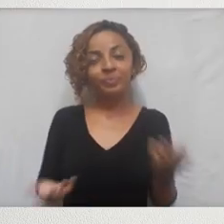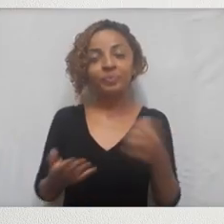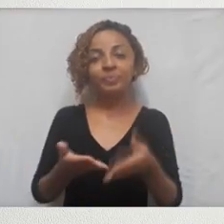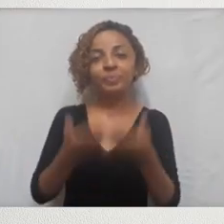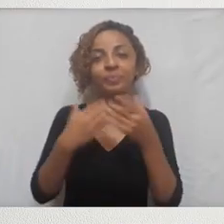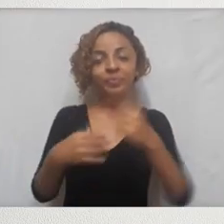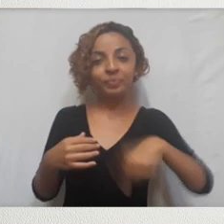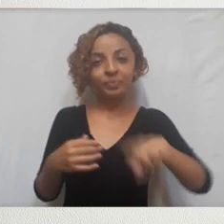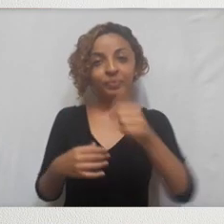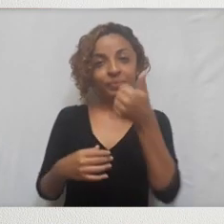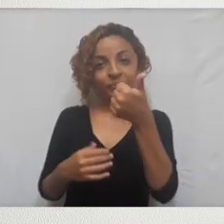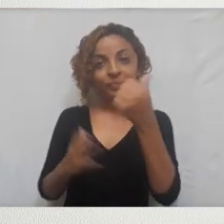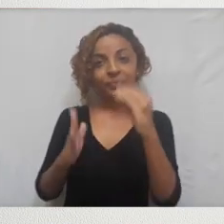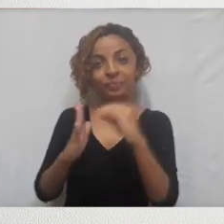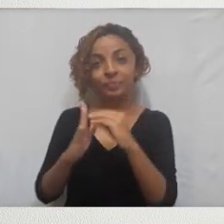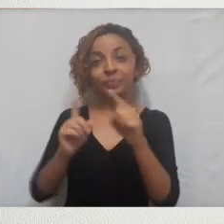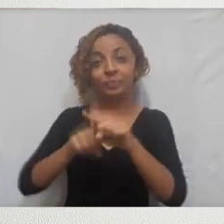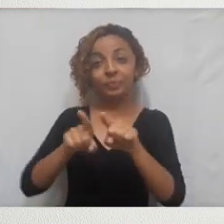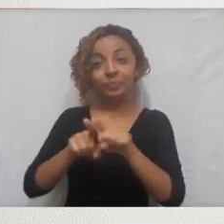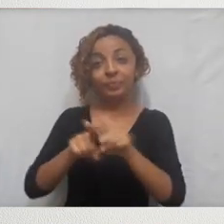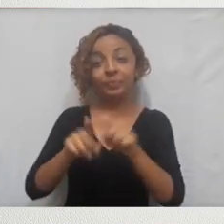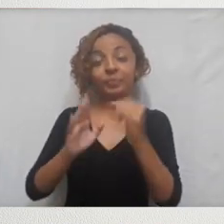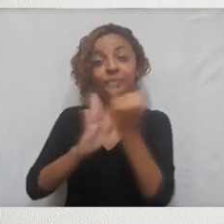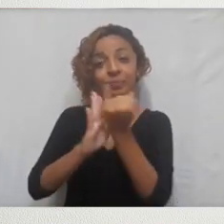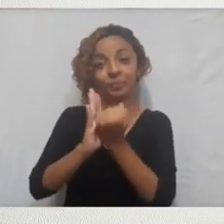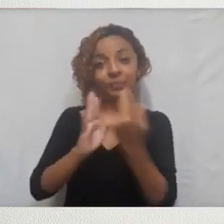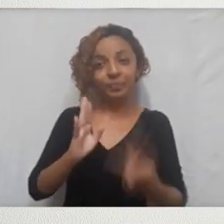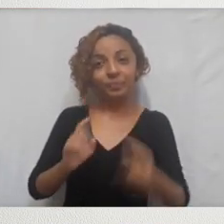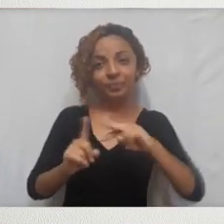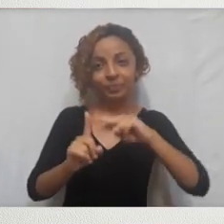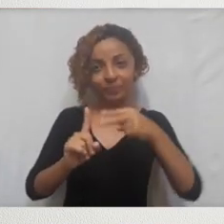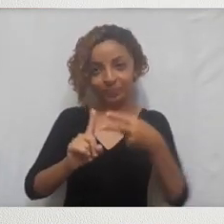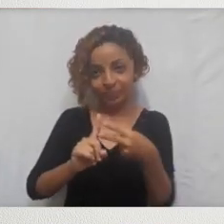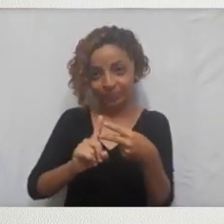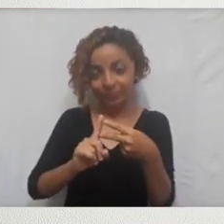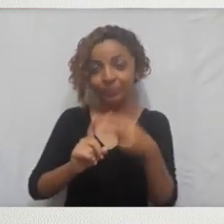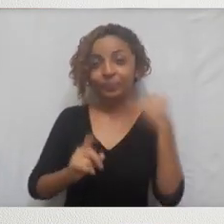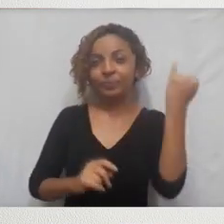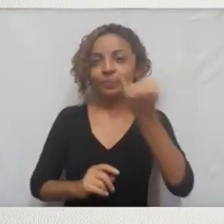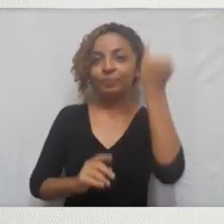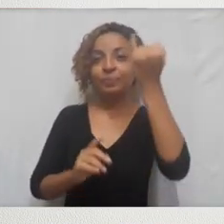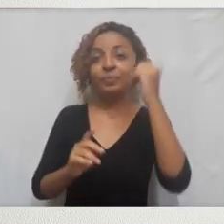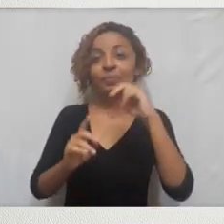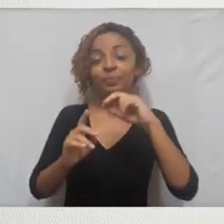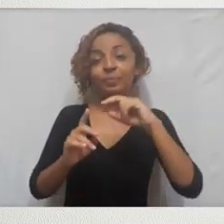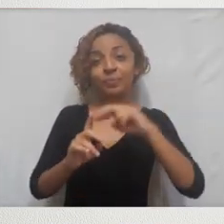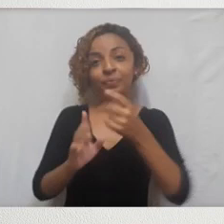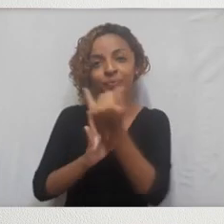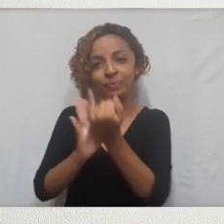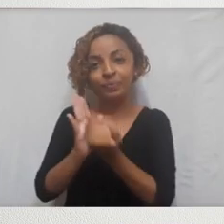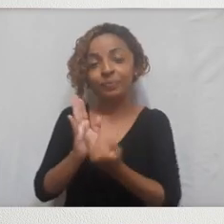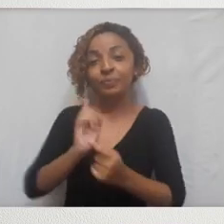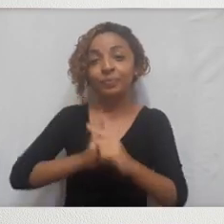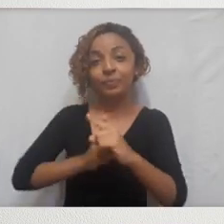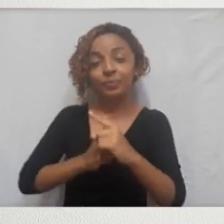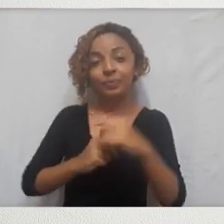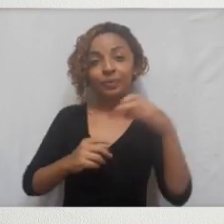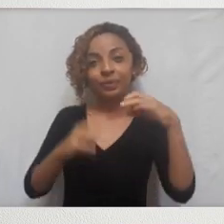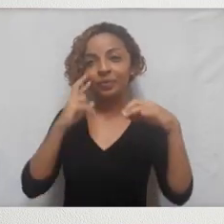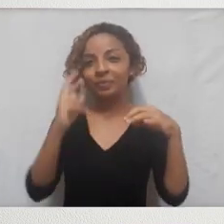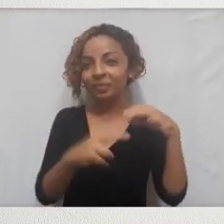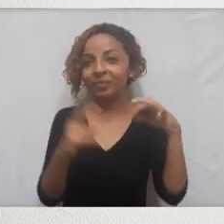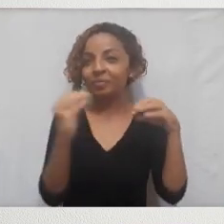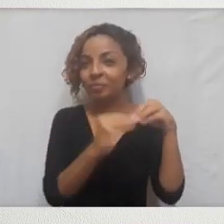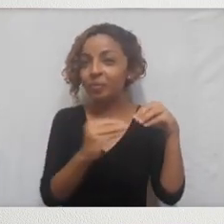Bom pessoal, já vou pedindo para você dar o like nesse vídeo e se inscrever no canal se ainda não estiver inscrito. É importante você estar inscrito para ficar recebendo as